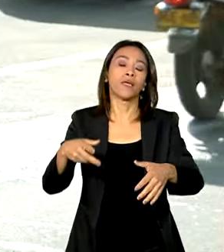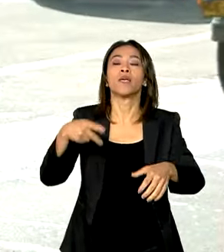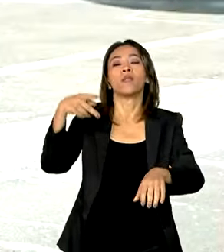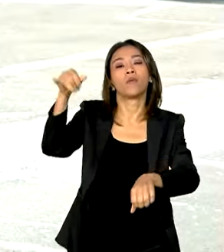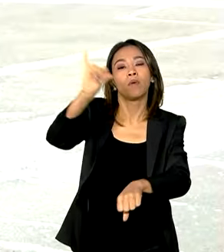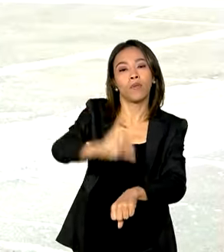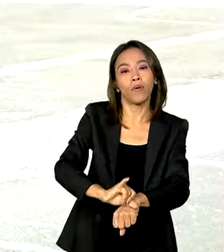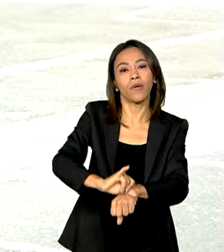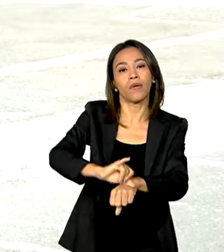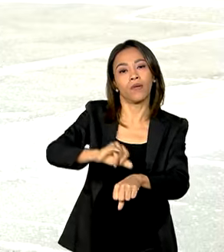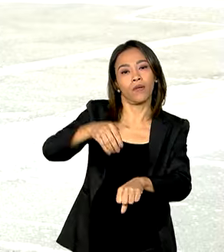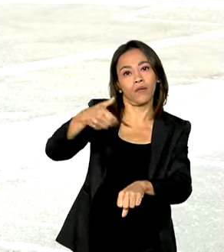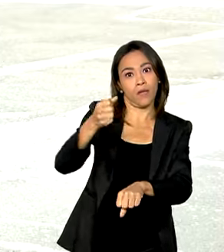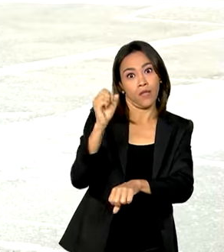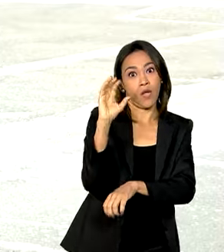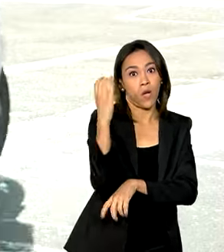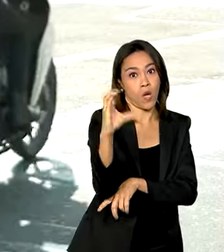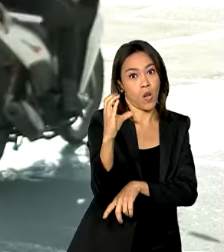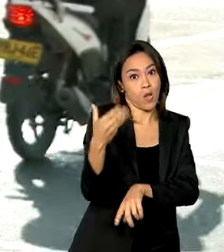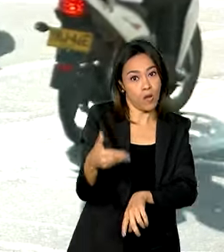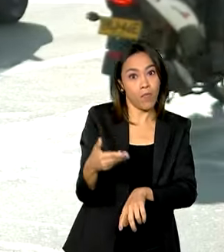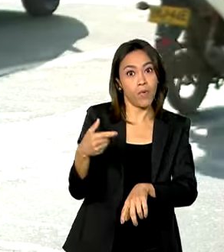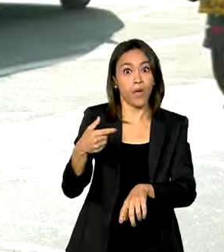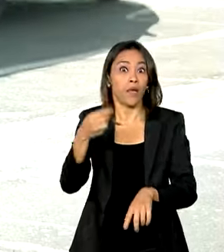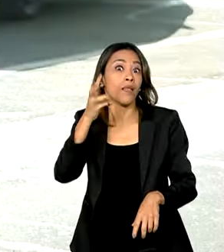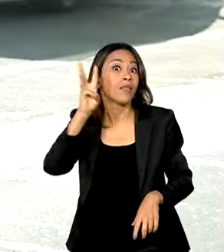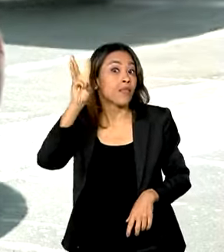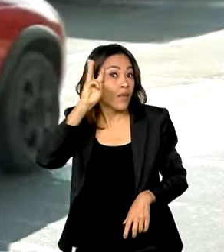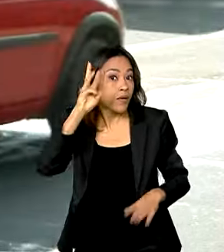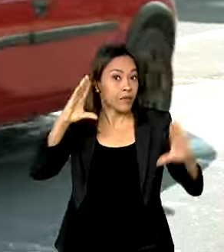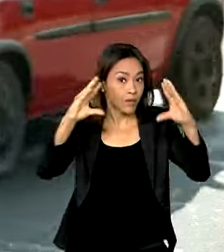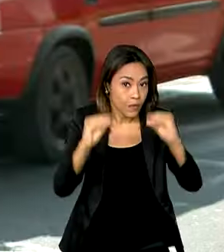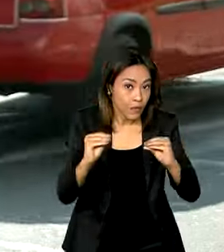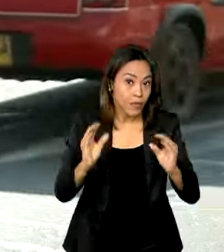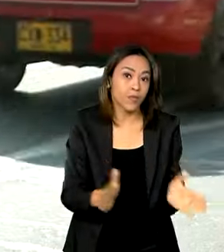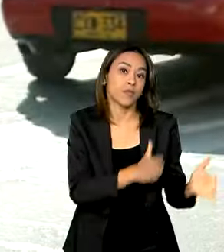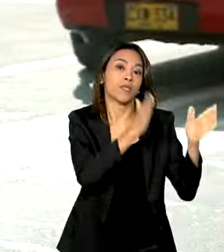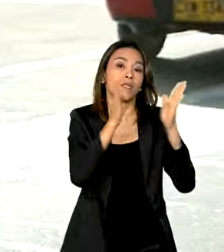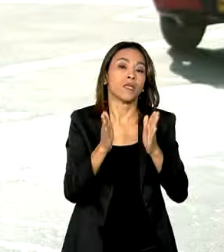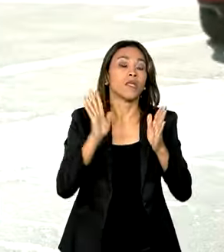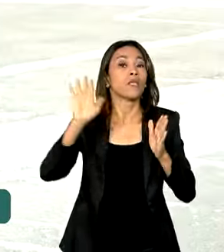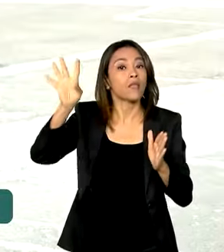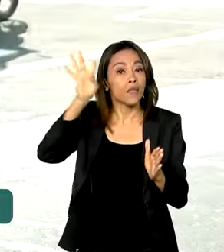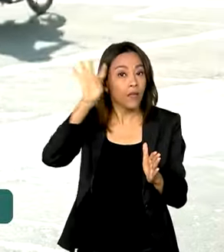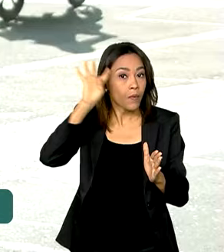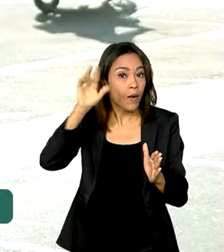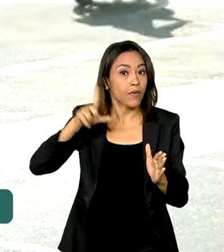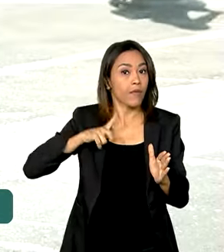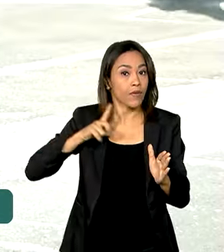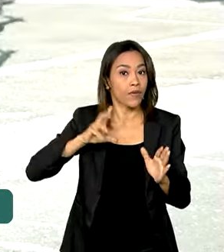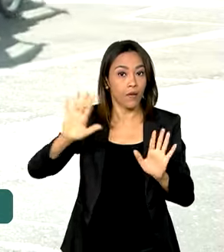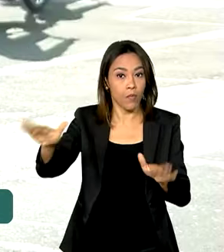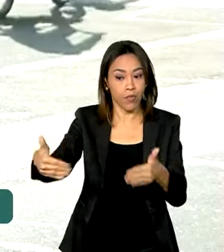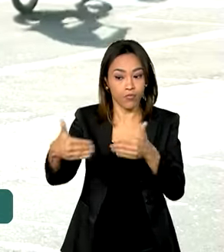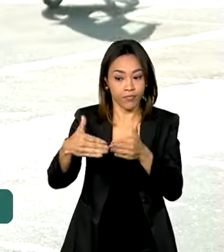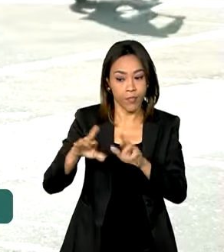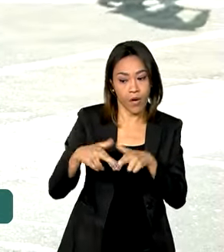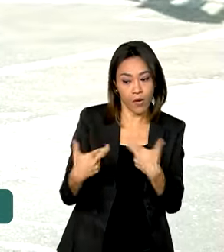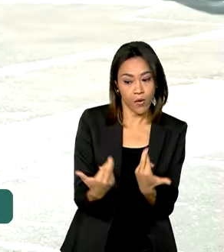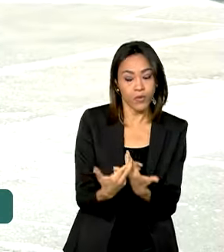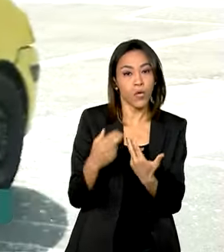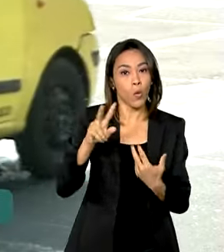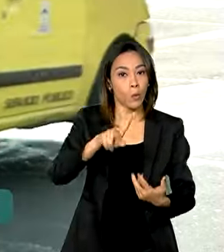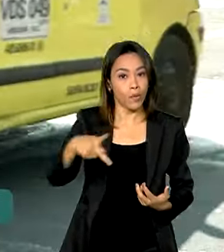Colômbia, na noite desta terça-feira. Na quarta, ele deve participar de uma reunião bilateral com o presidente